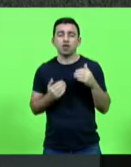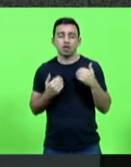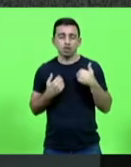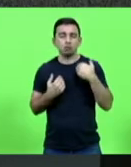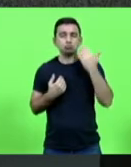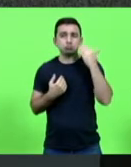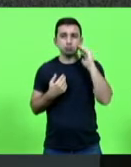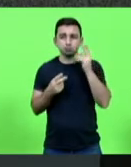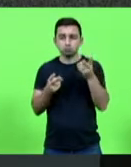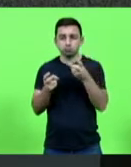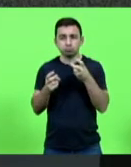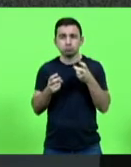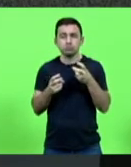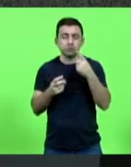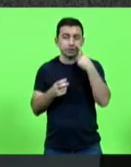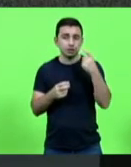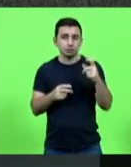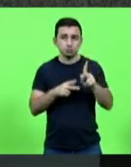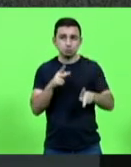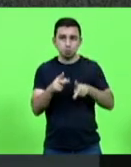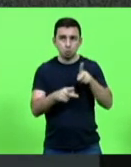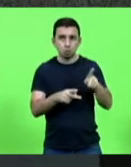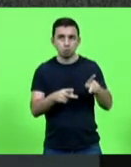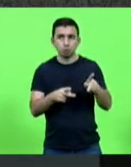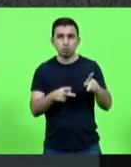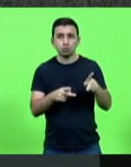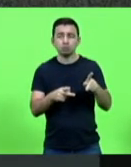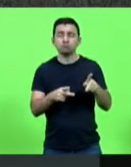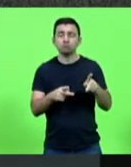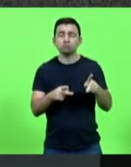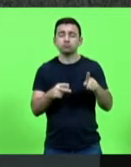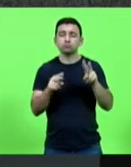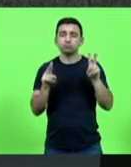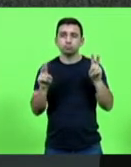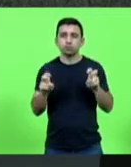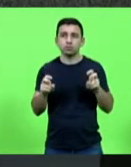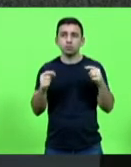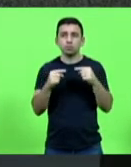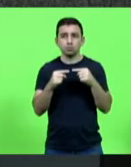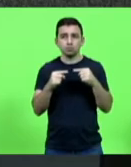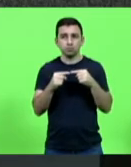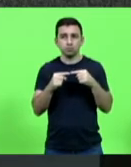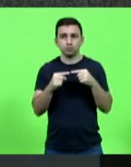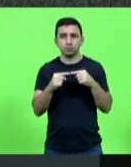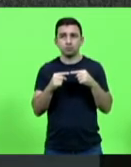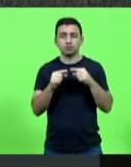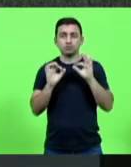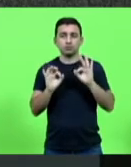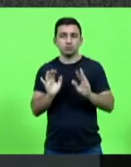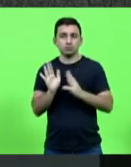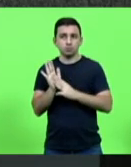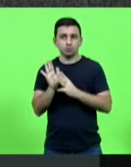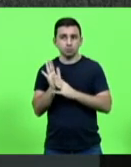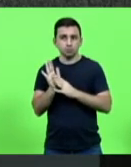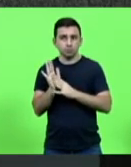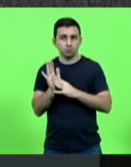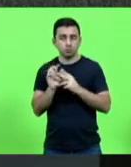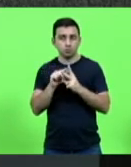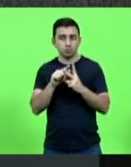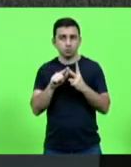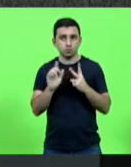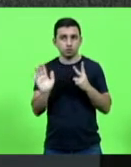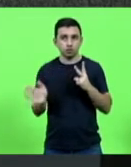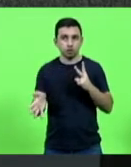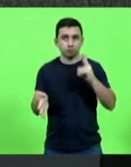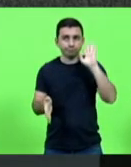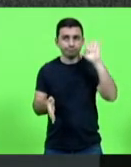interesse público, na medida em que trata adequadamente os objetos das duas proposituras apensadas, inclusive